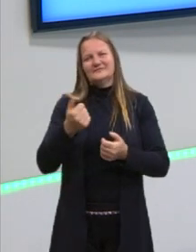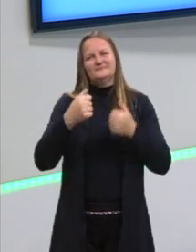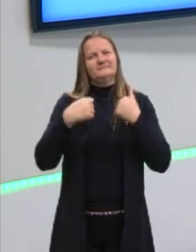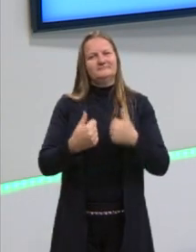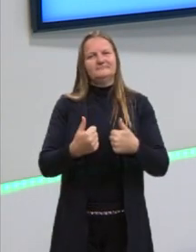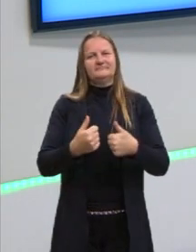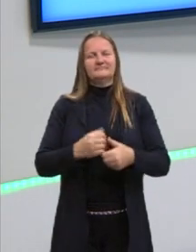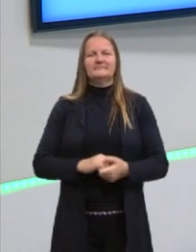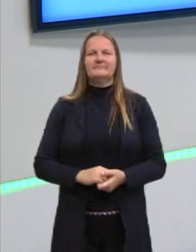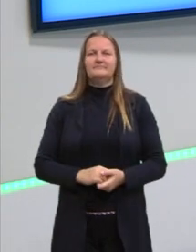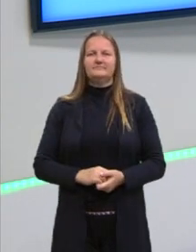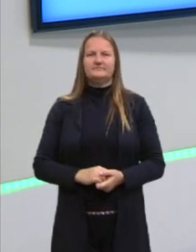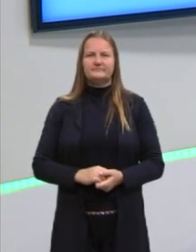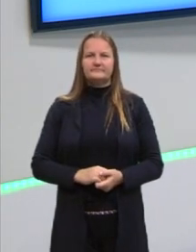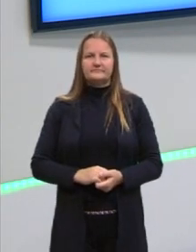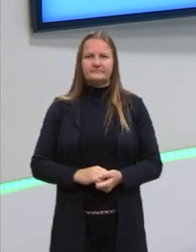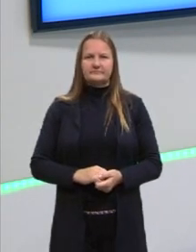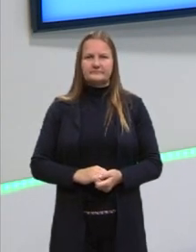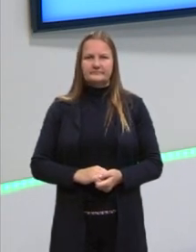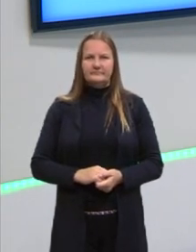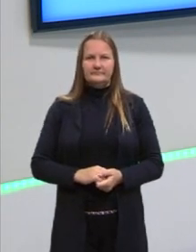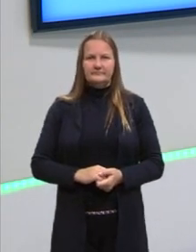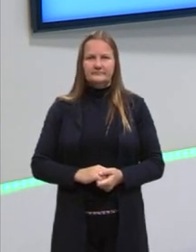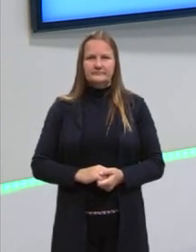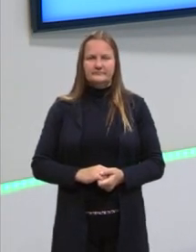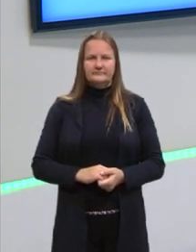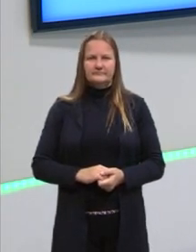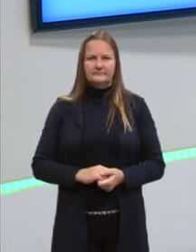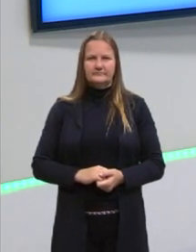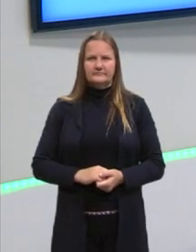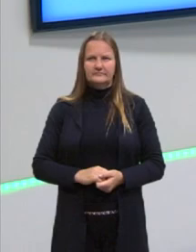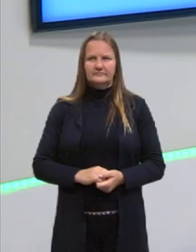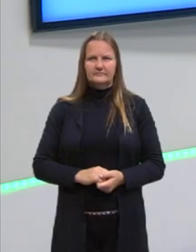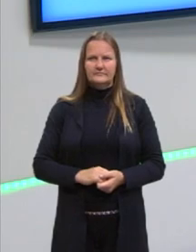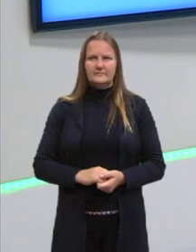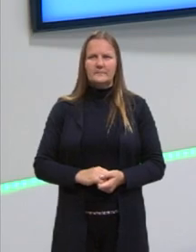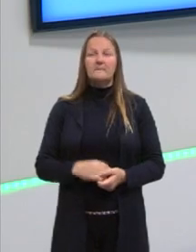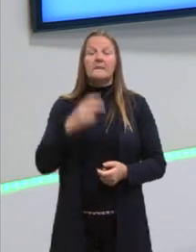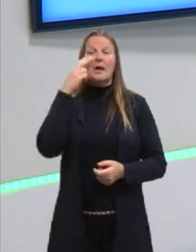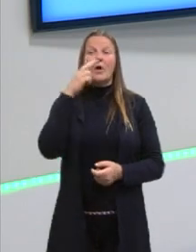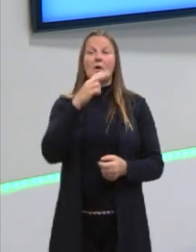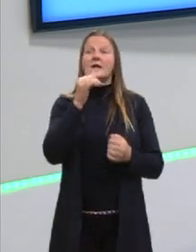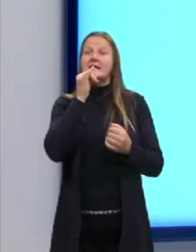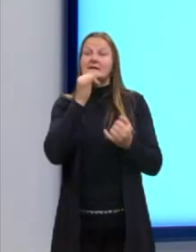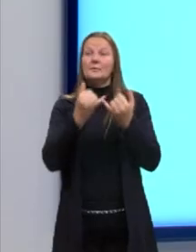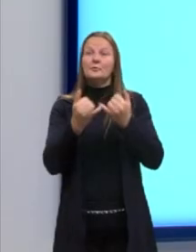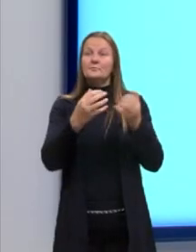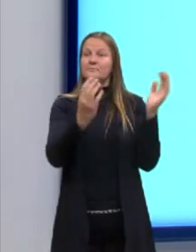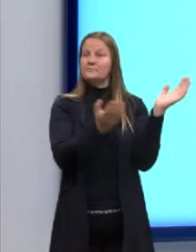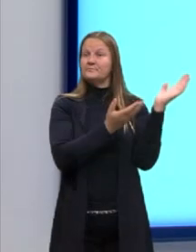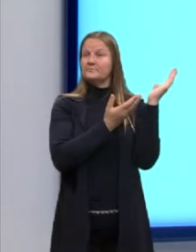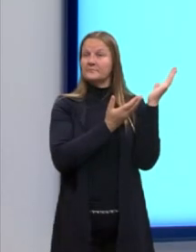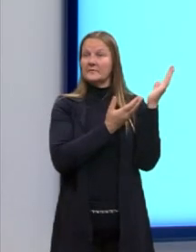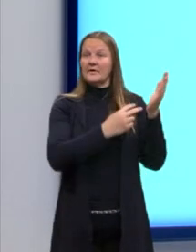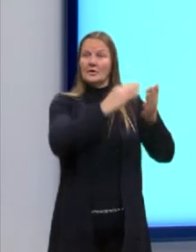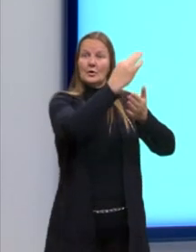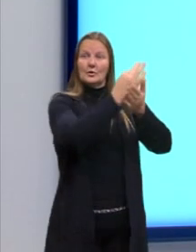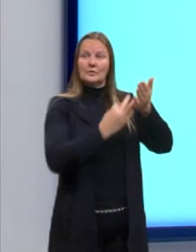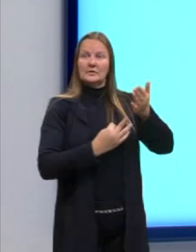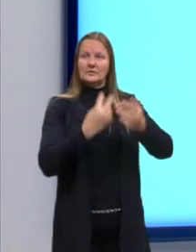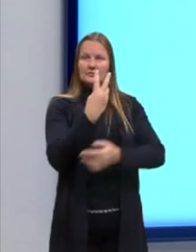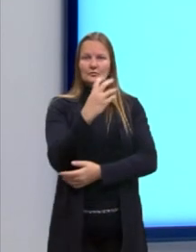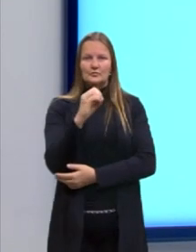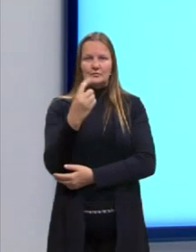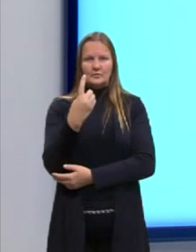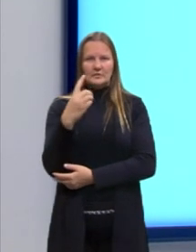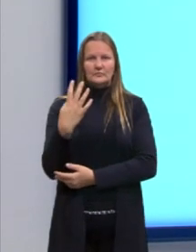vão ter uma facilidade maior de interpretar as questões. Olhem esse exemplo aqui. A gente tem um texto, Enem 2014.